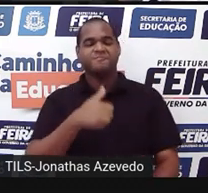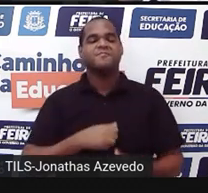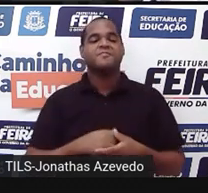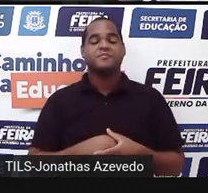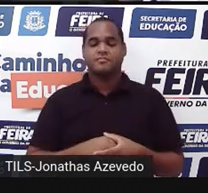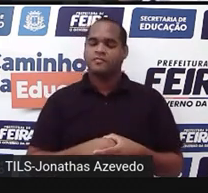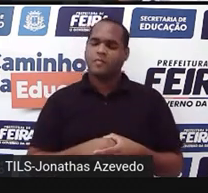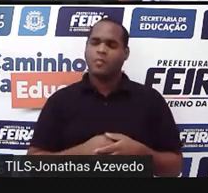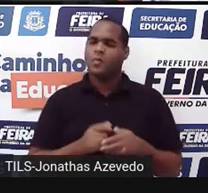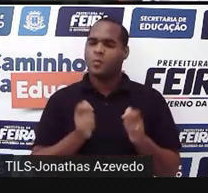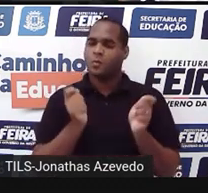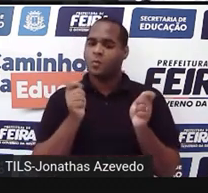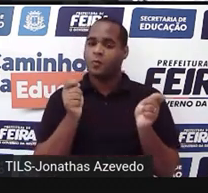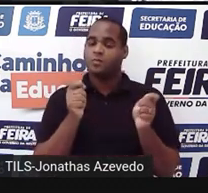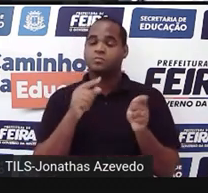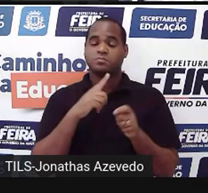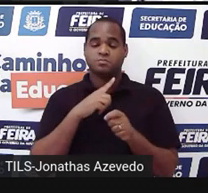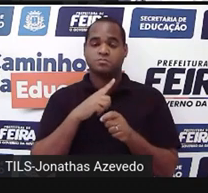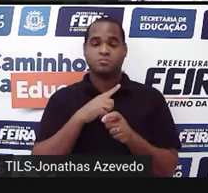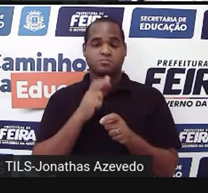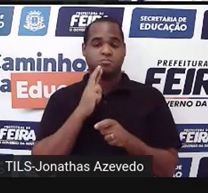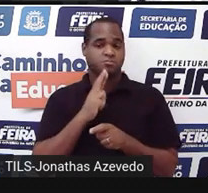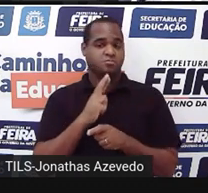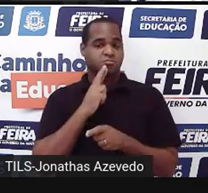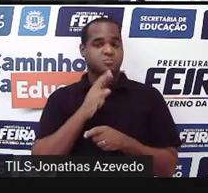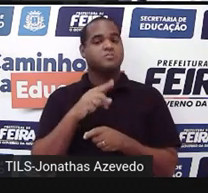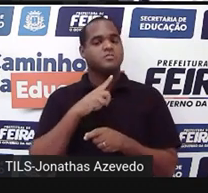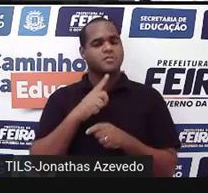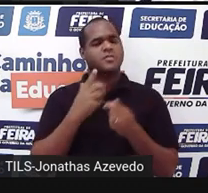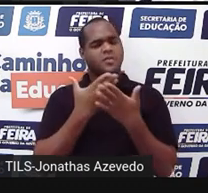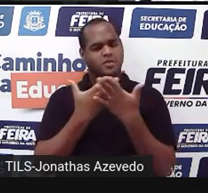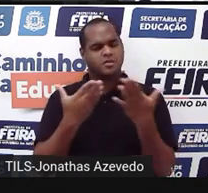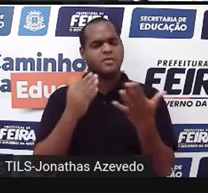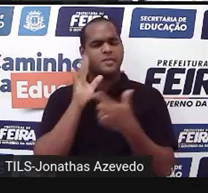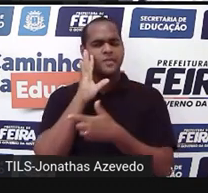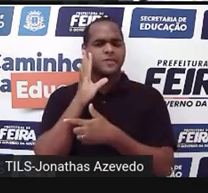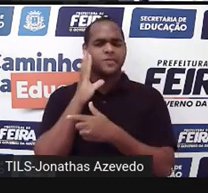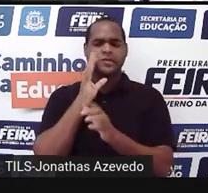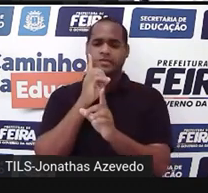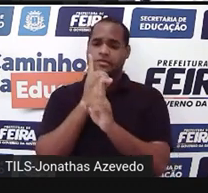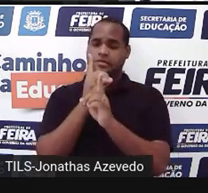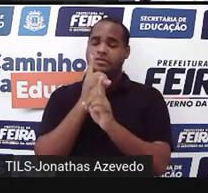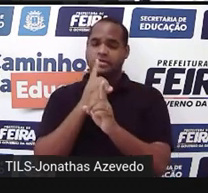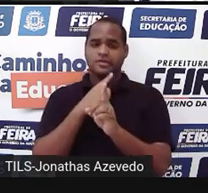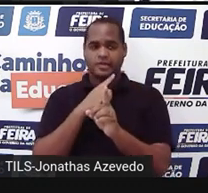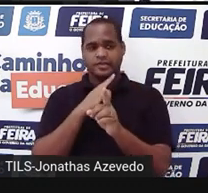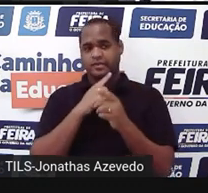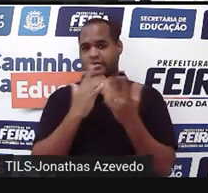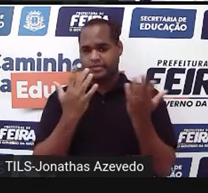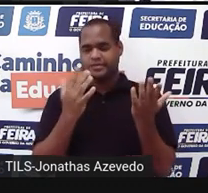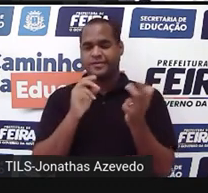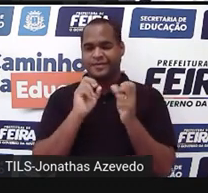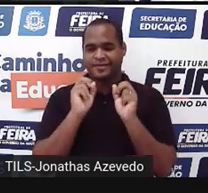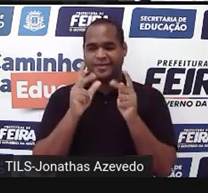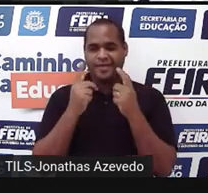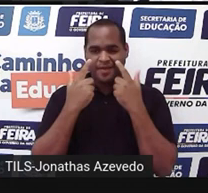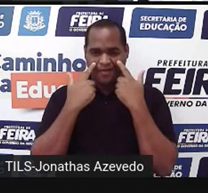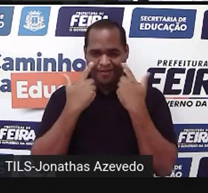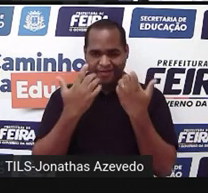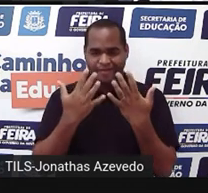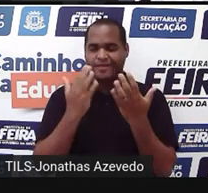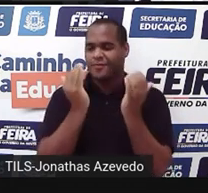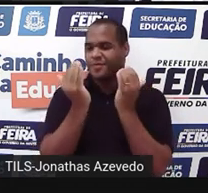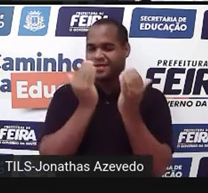É possível que seja a resposta que você encontrou. Então, olha aí e